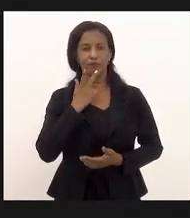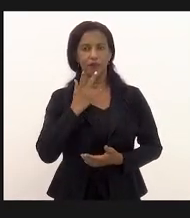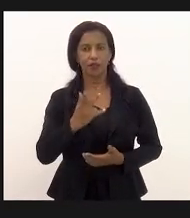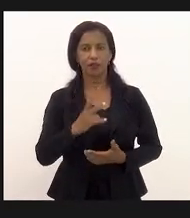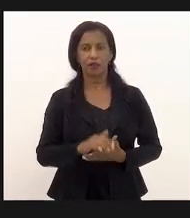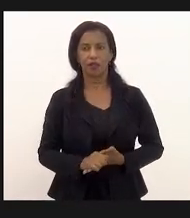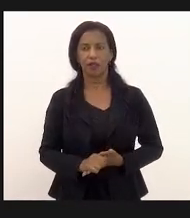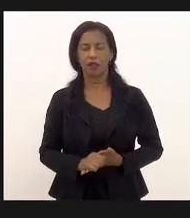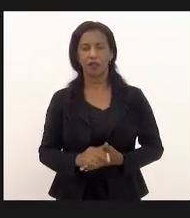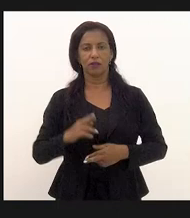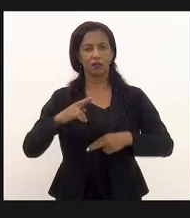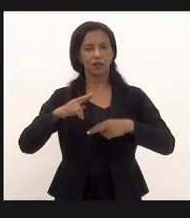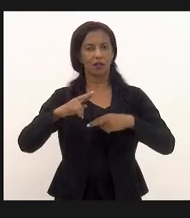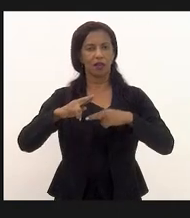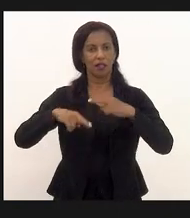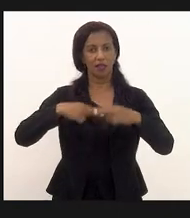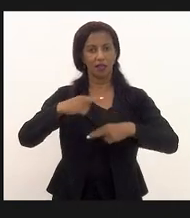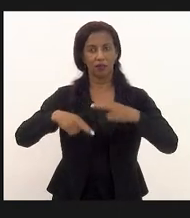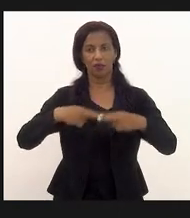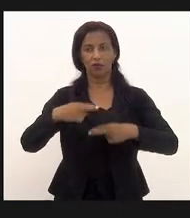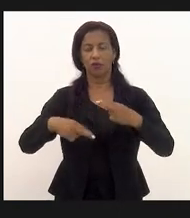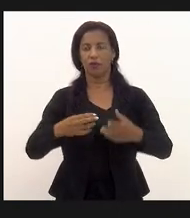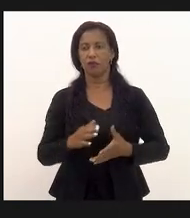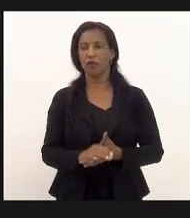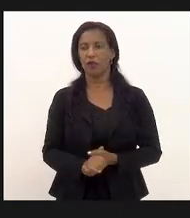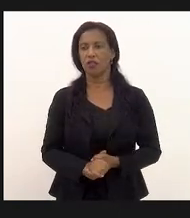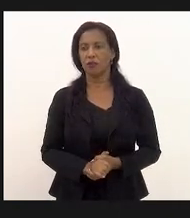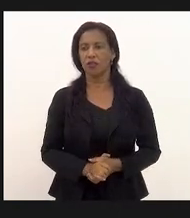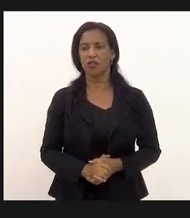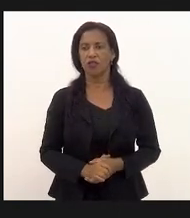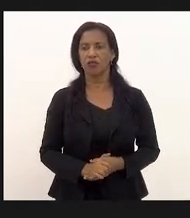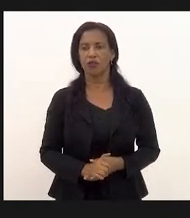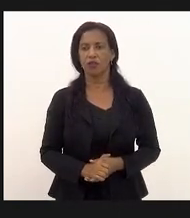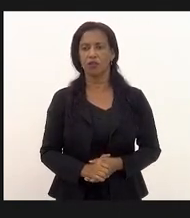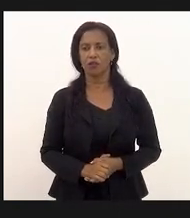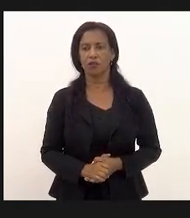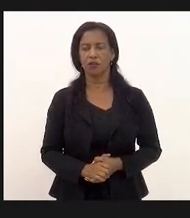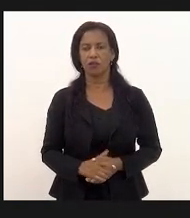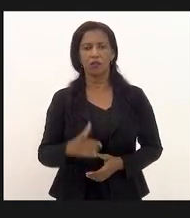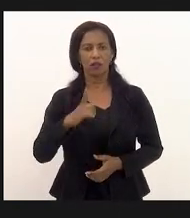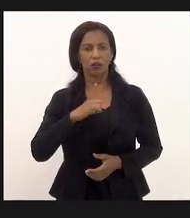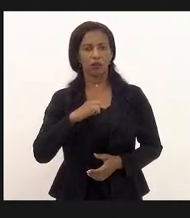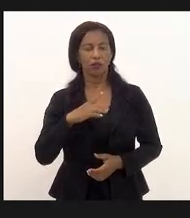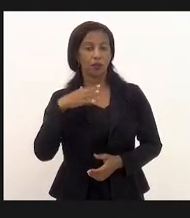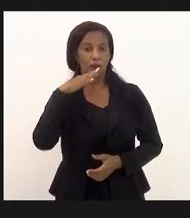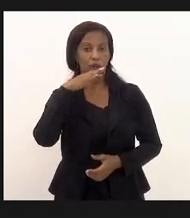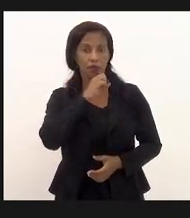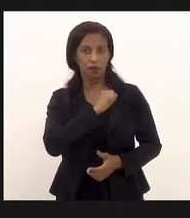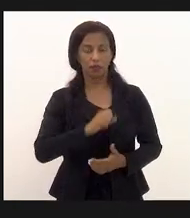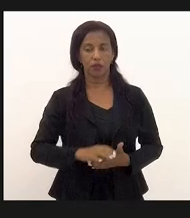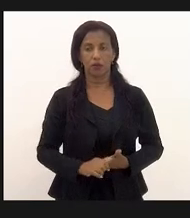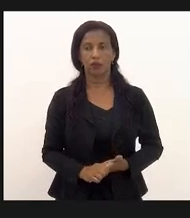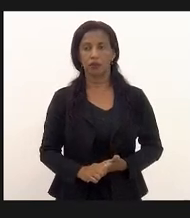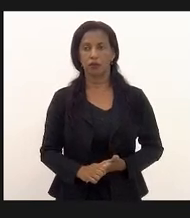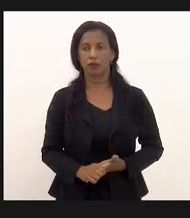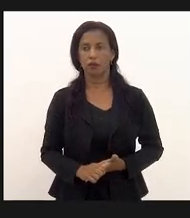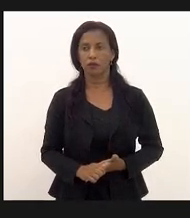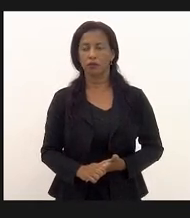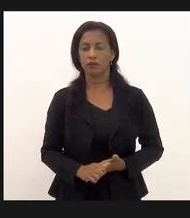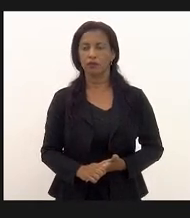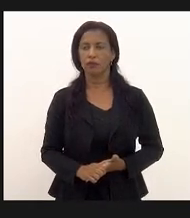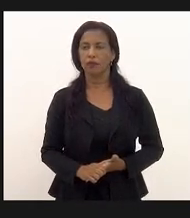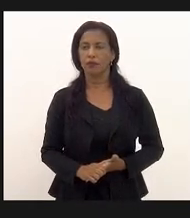reforma que nós iremos fazer reforma importante e eu tenho percebido algumas